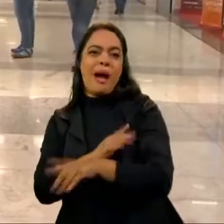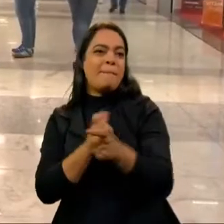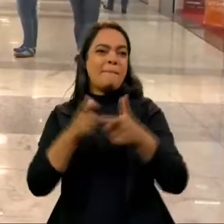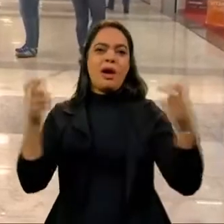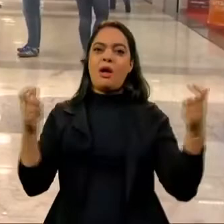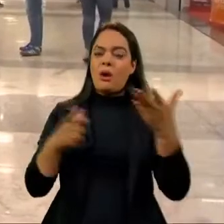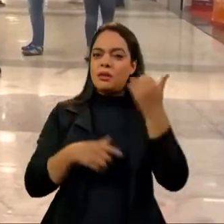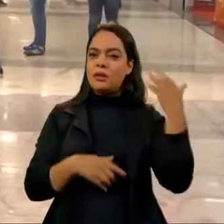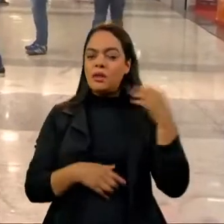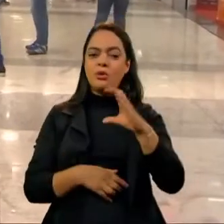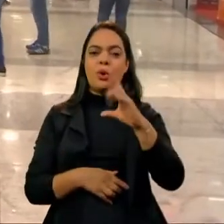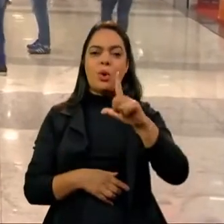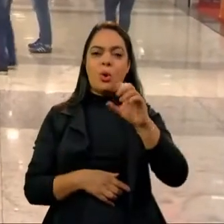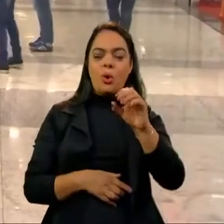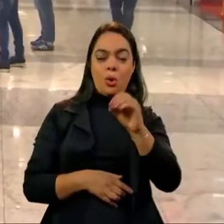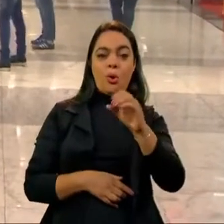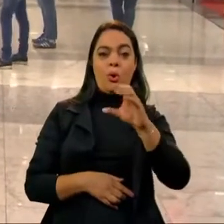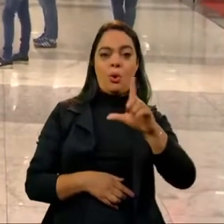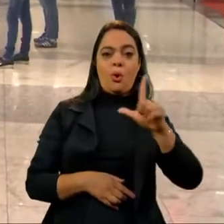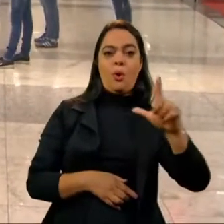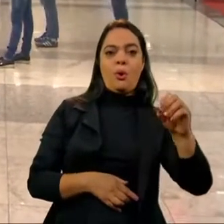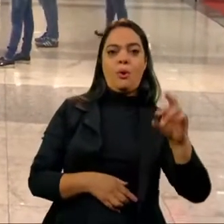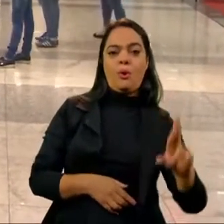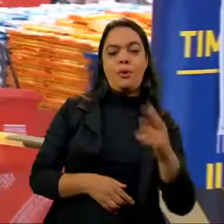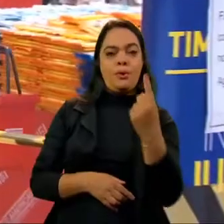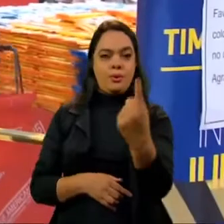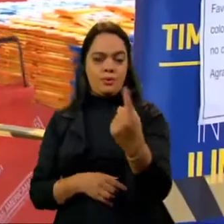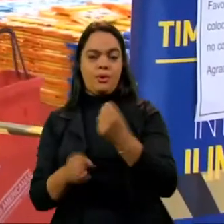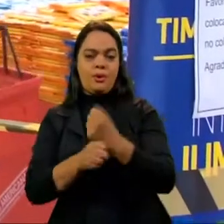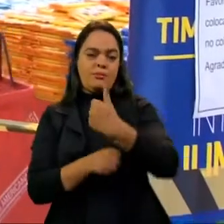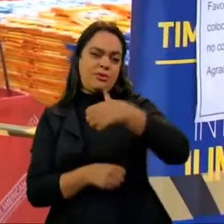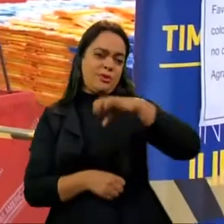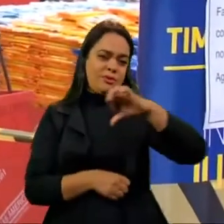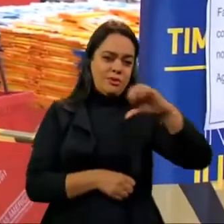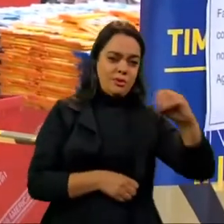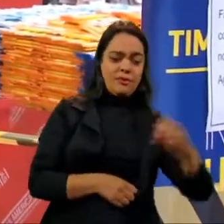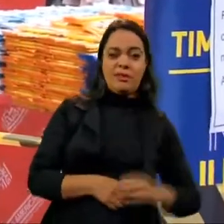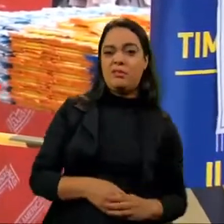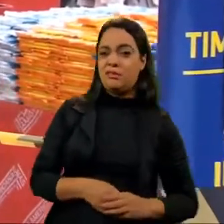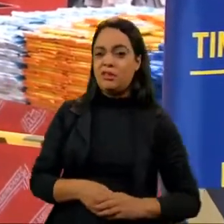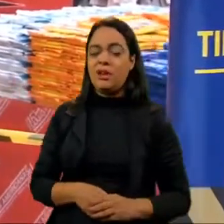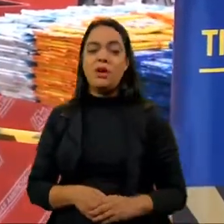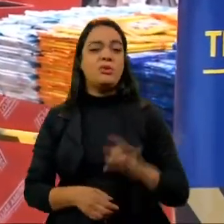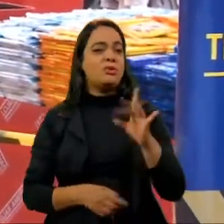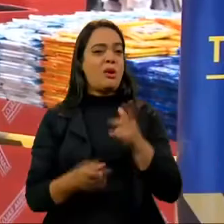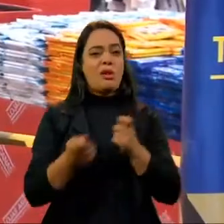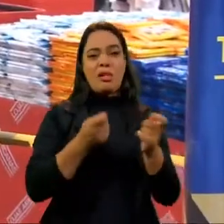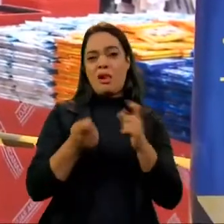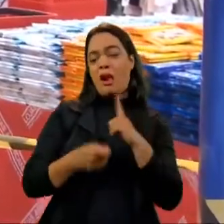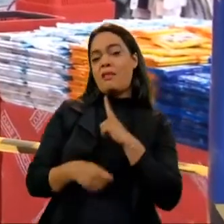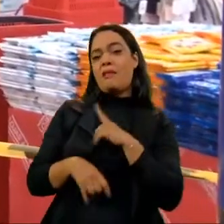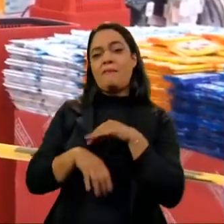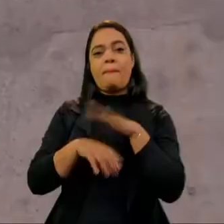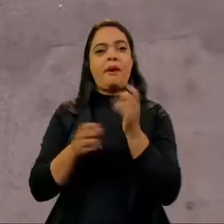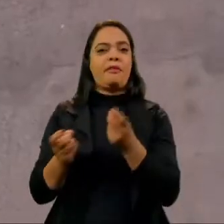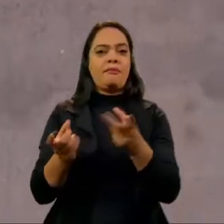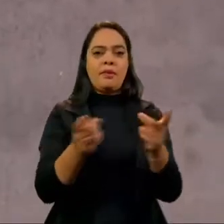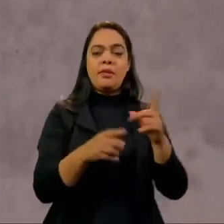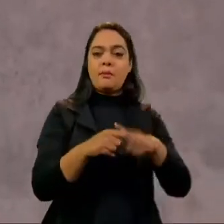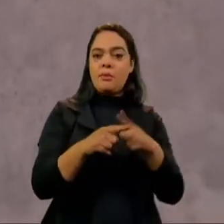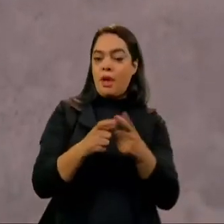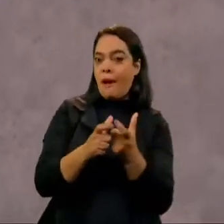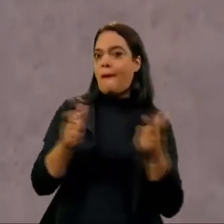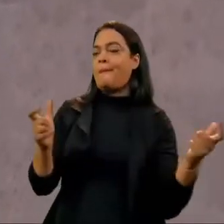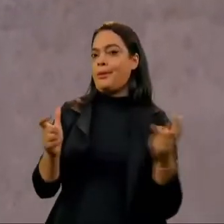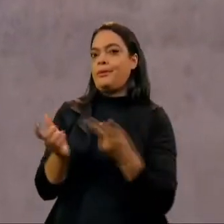em 1990. Nos cálculos do IBGE, o comércio foi o único a fechar o ano no azul, impulsionado pelo aumento do consumo com o